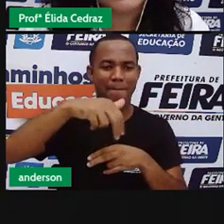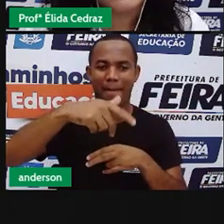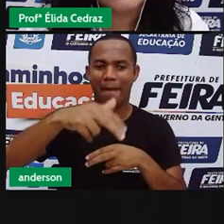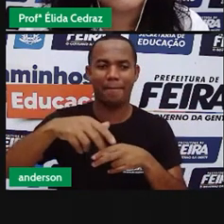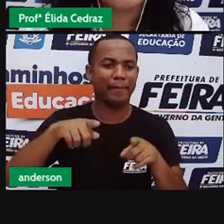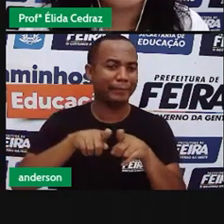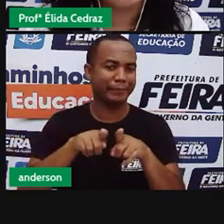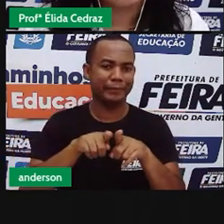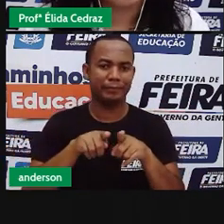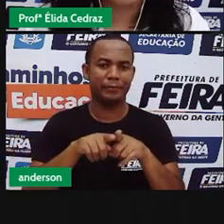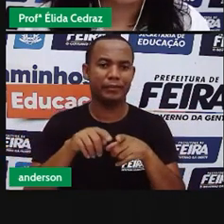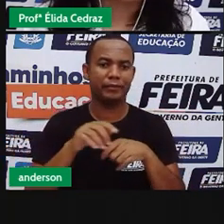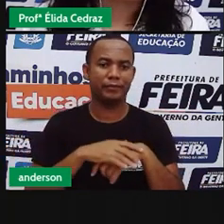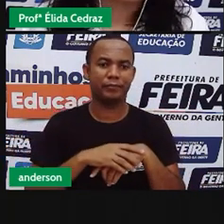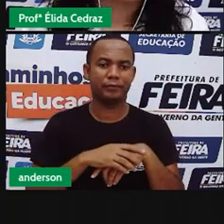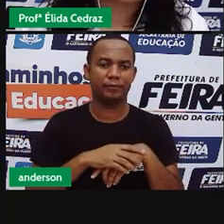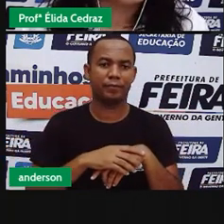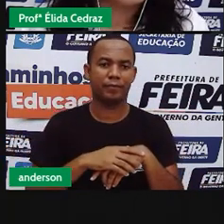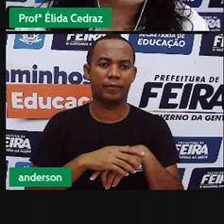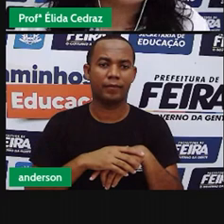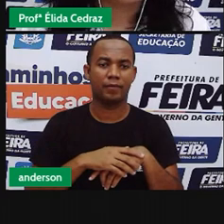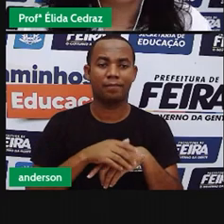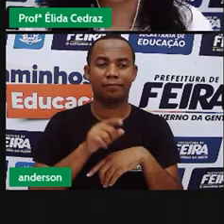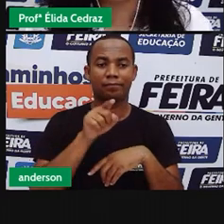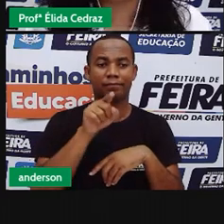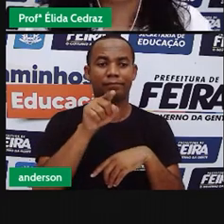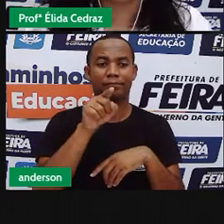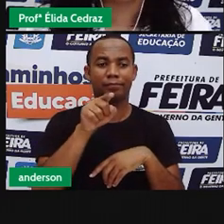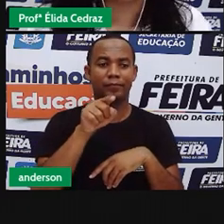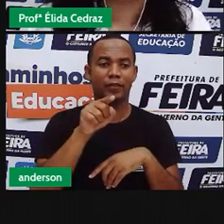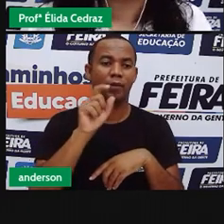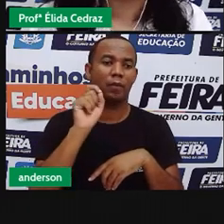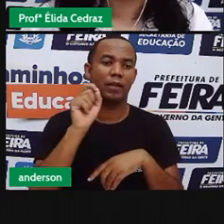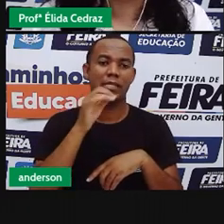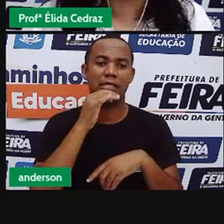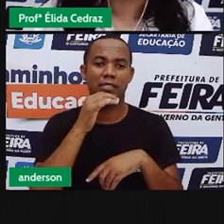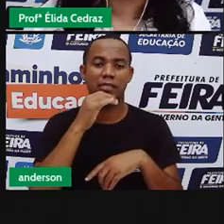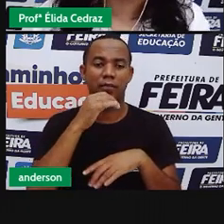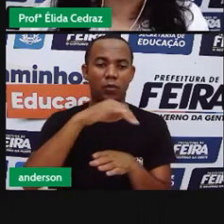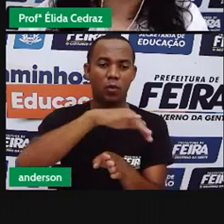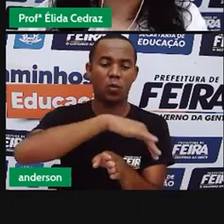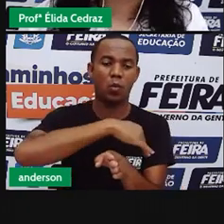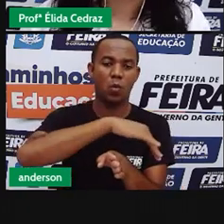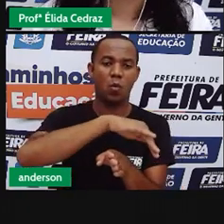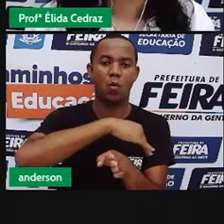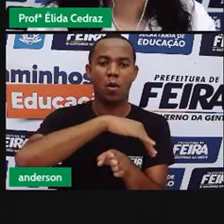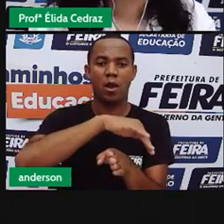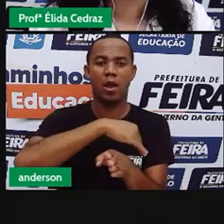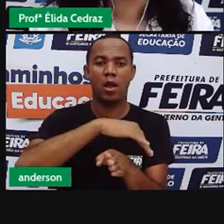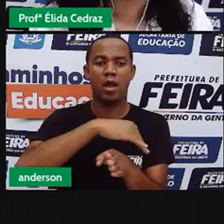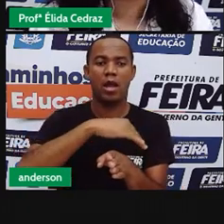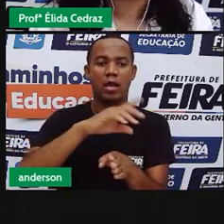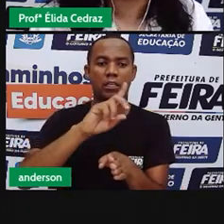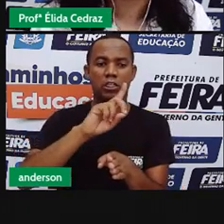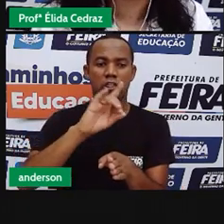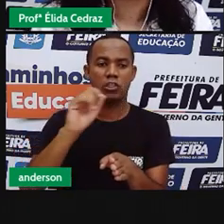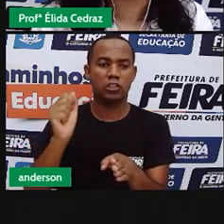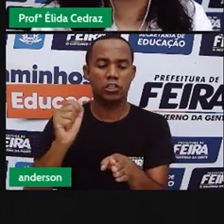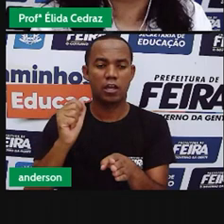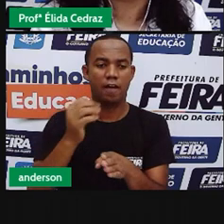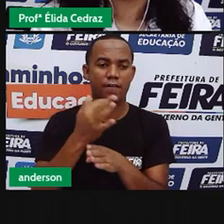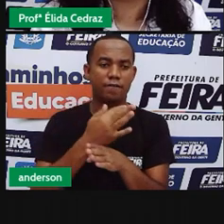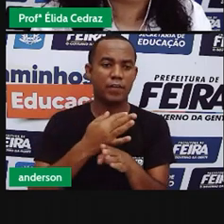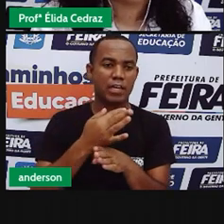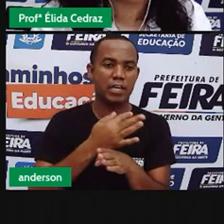brincadeiras. Aqui é uma rua onde, no dia de